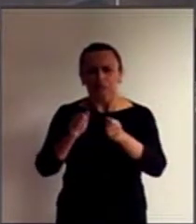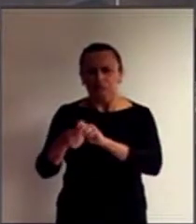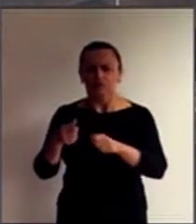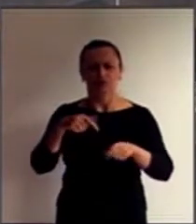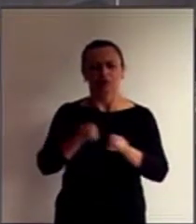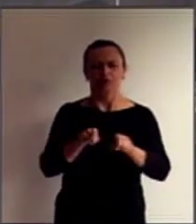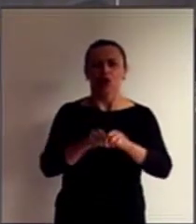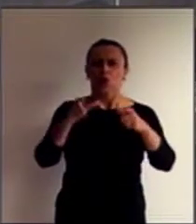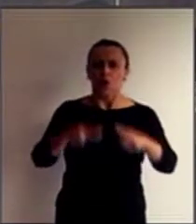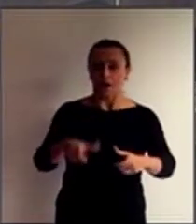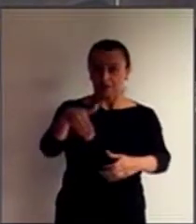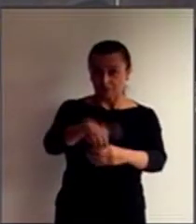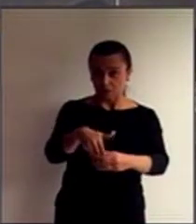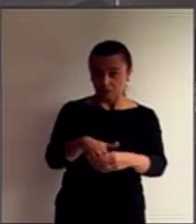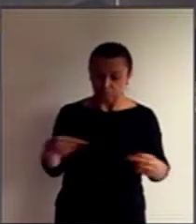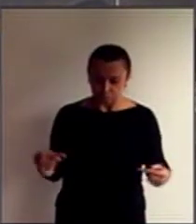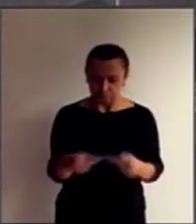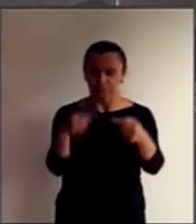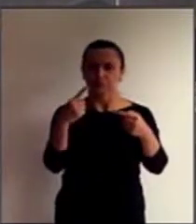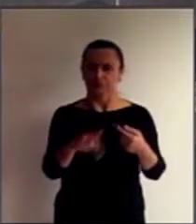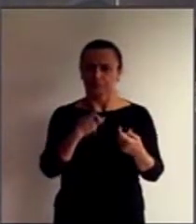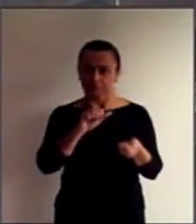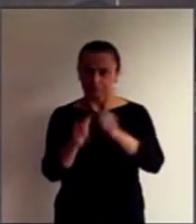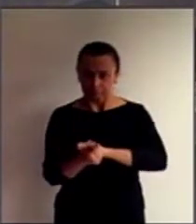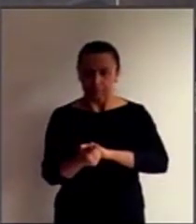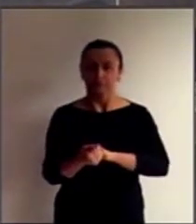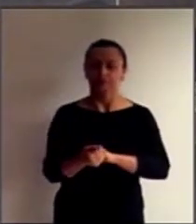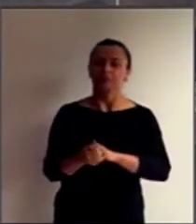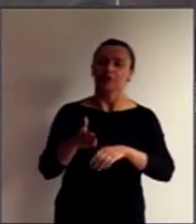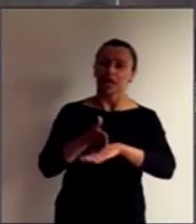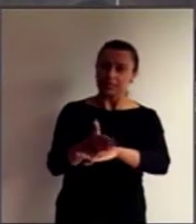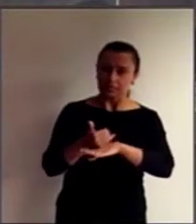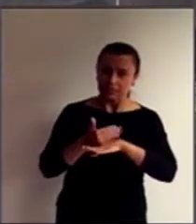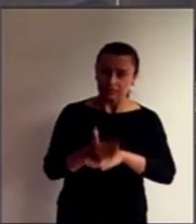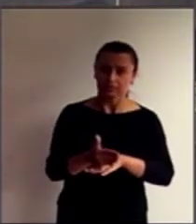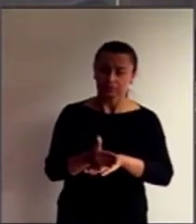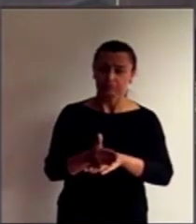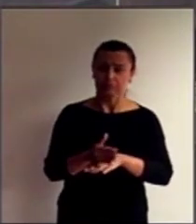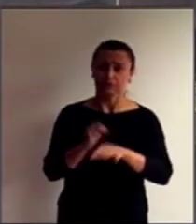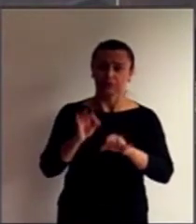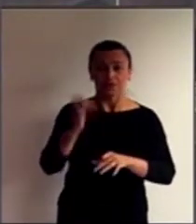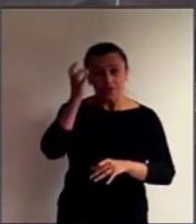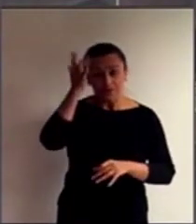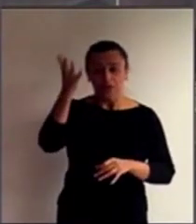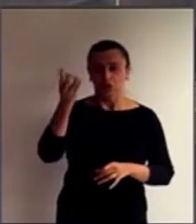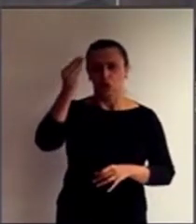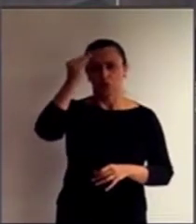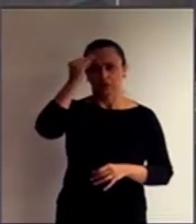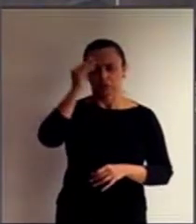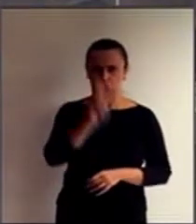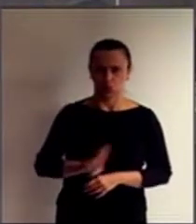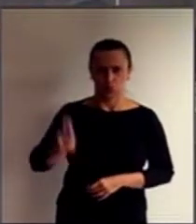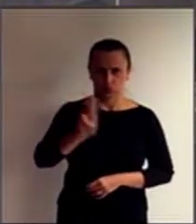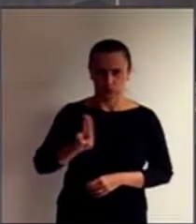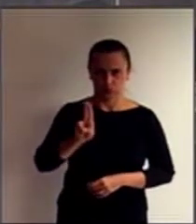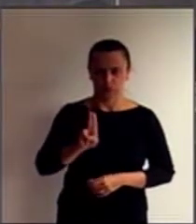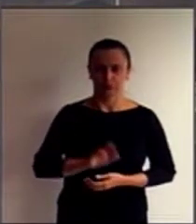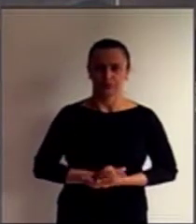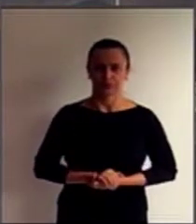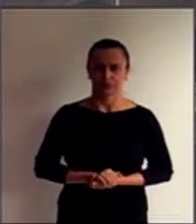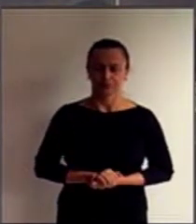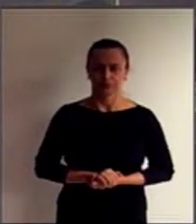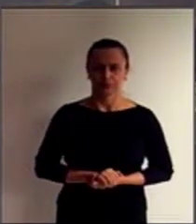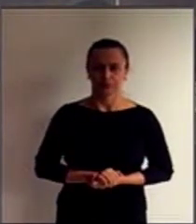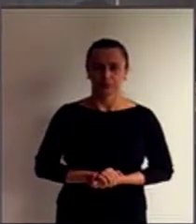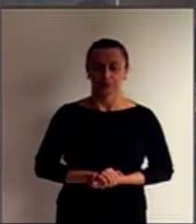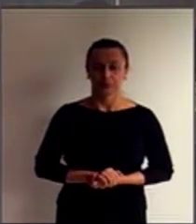serão apropriados, acessíveis e de fácil compreensão e uso. 2.